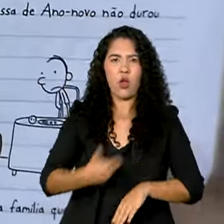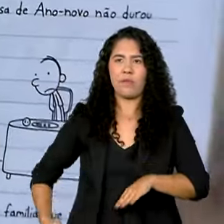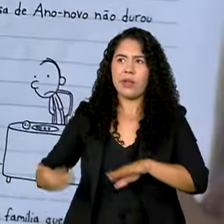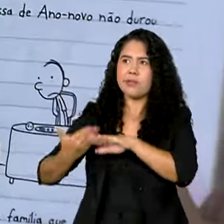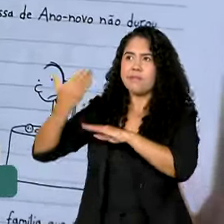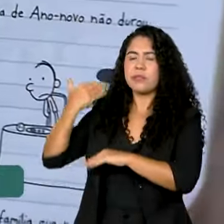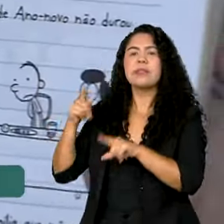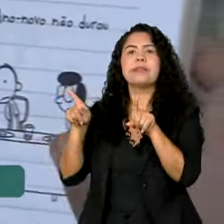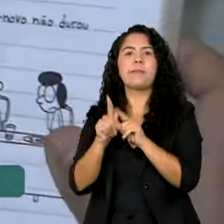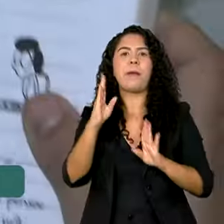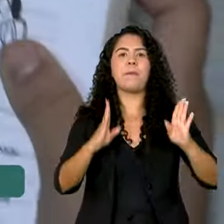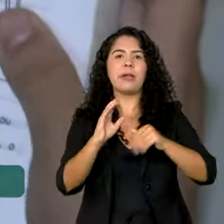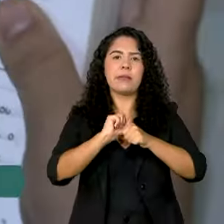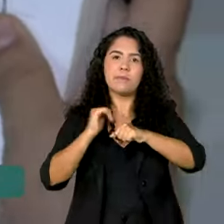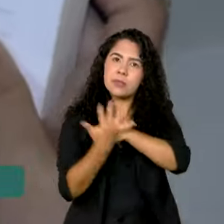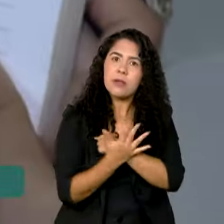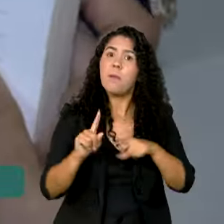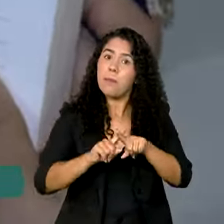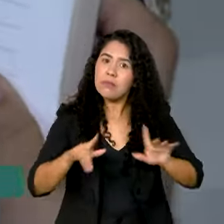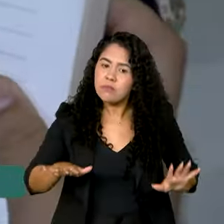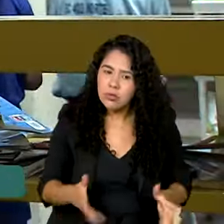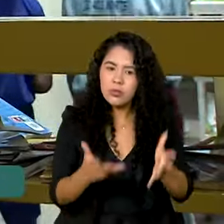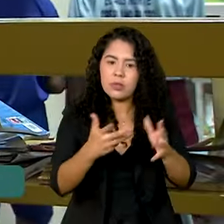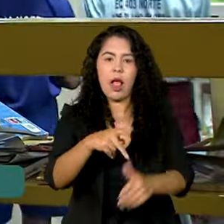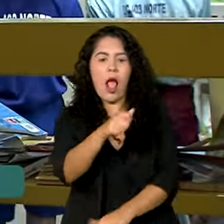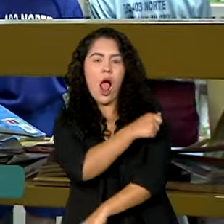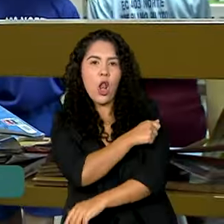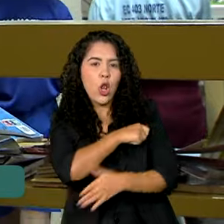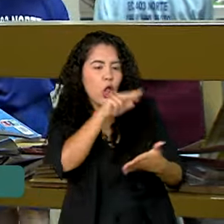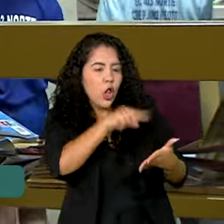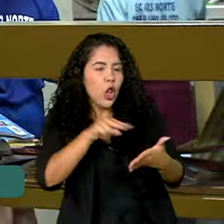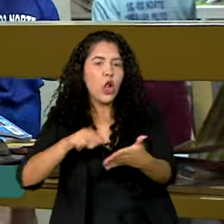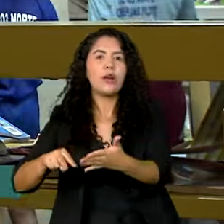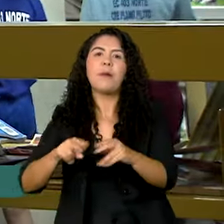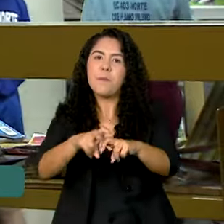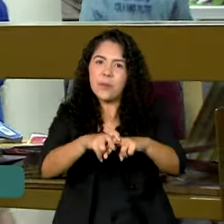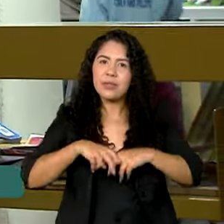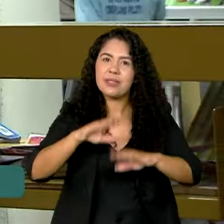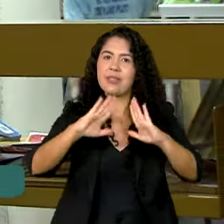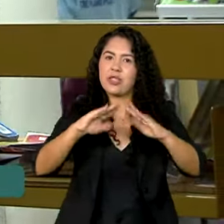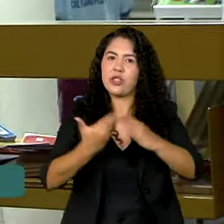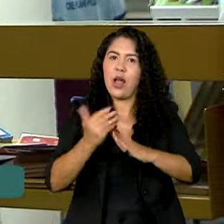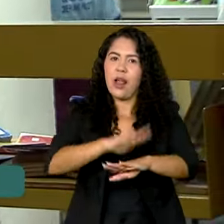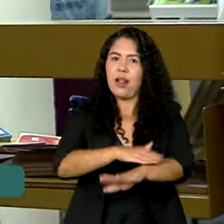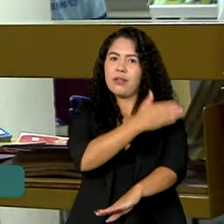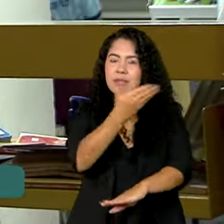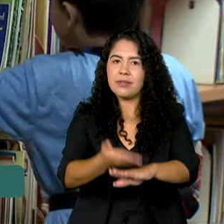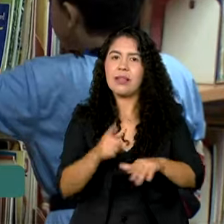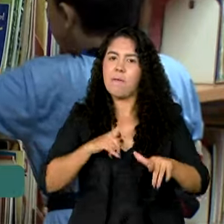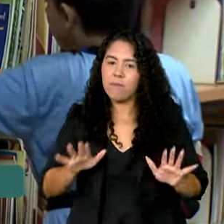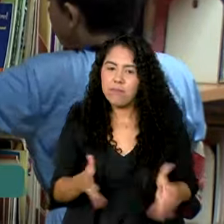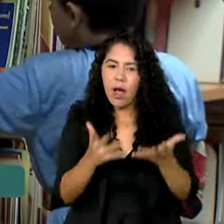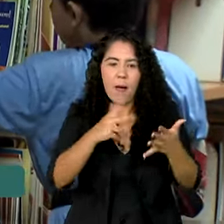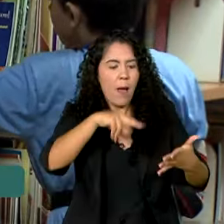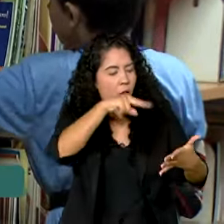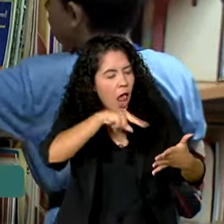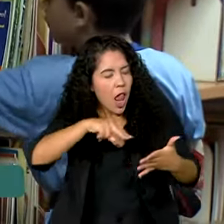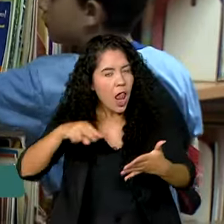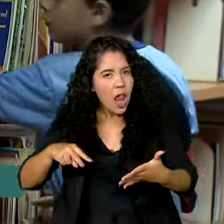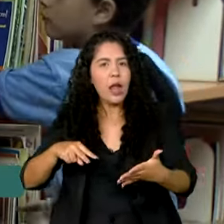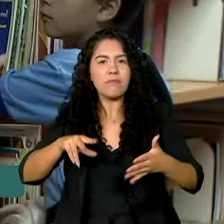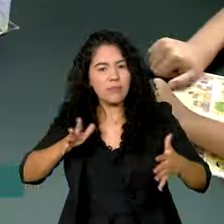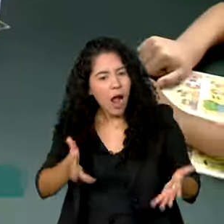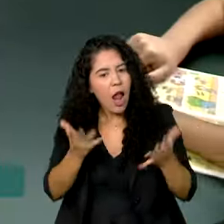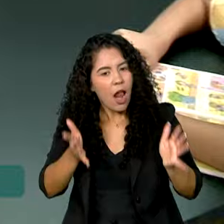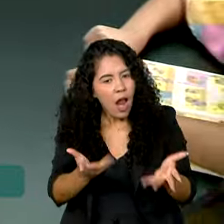de promoção da leitura na escola. O programa Escola da Literatura tem uma linha específica, a promoção da leitura, projeto de incentivo à